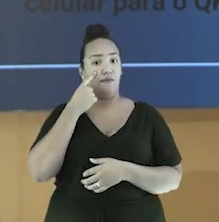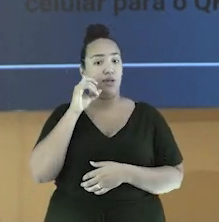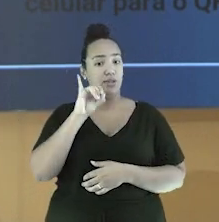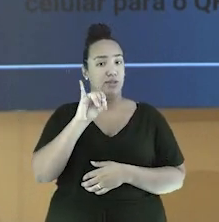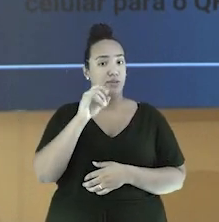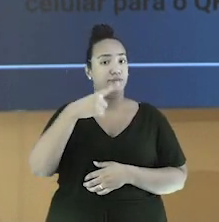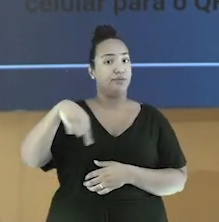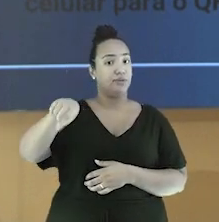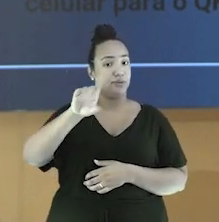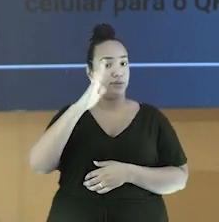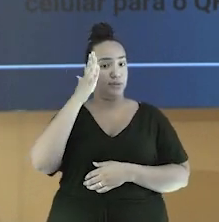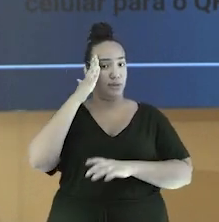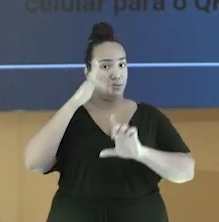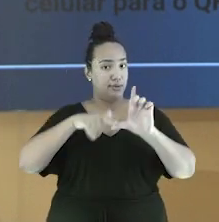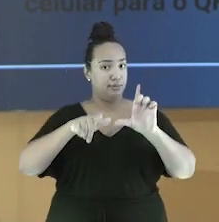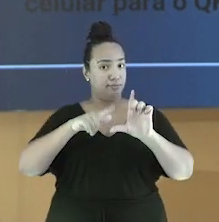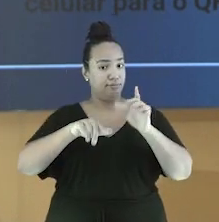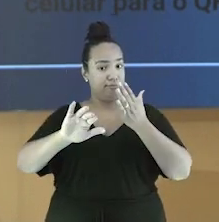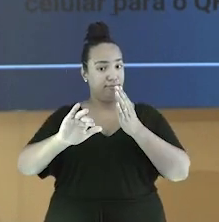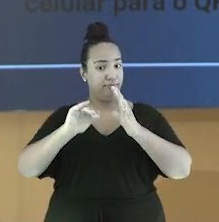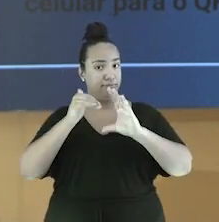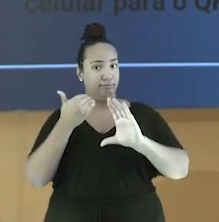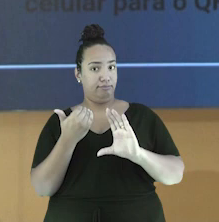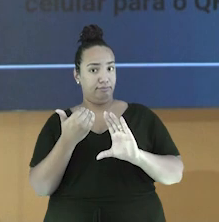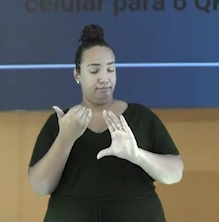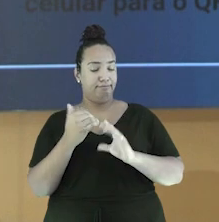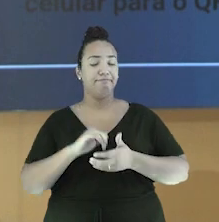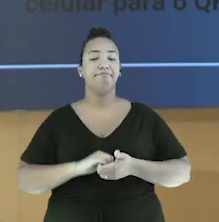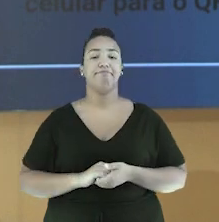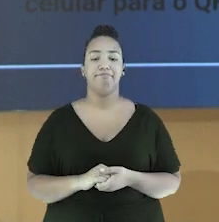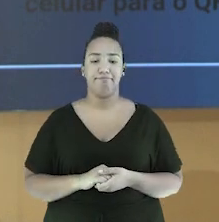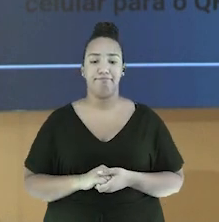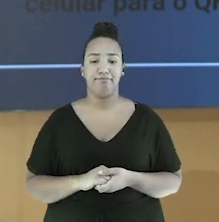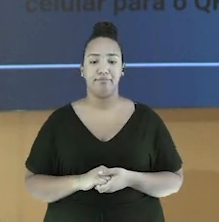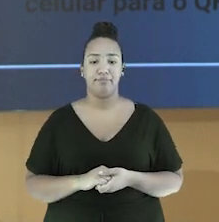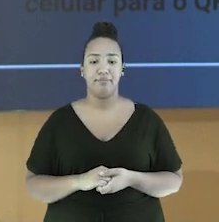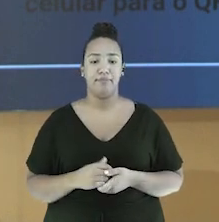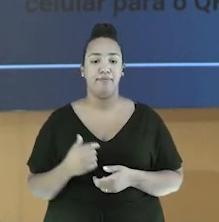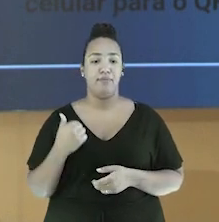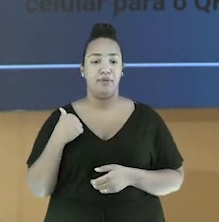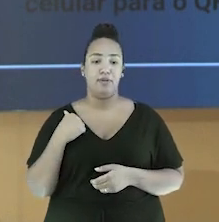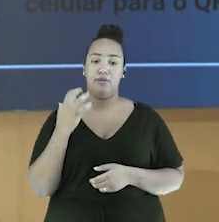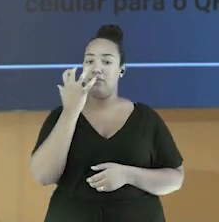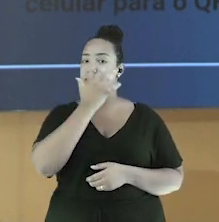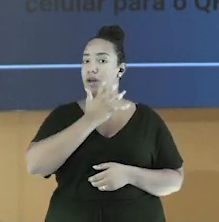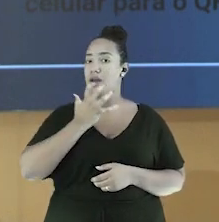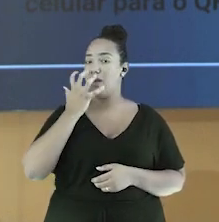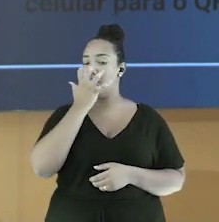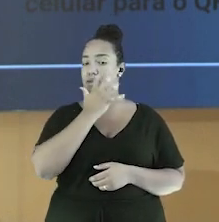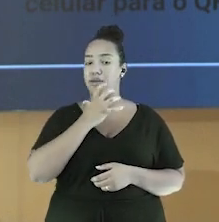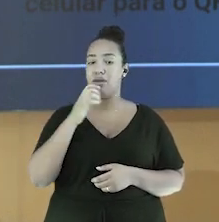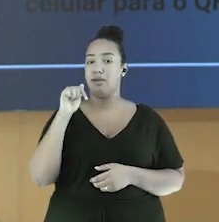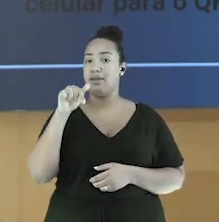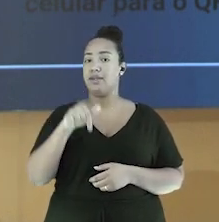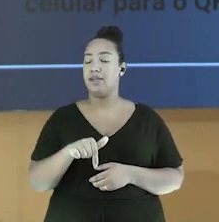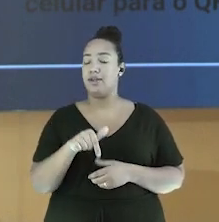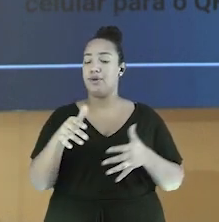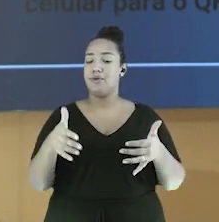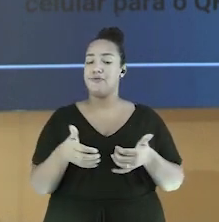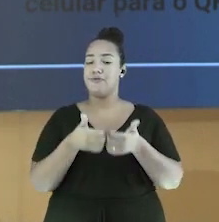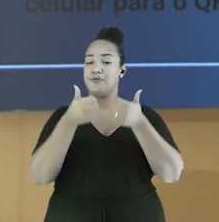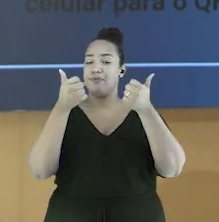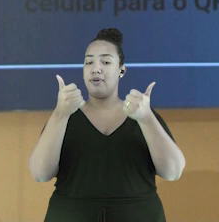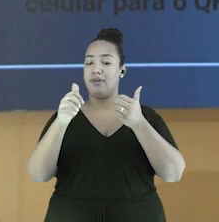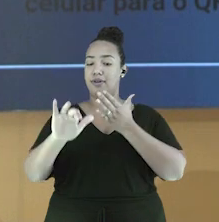ver quem vai enviar a letra aqui para mim. Vamos fazer o seguinte? Eu vou cantar aqui no programa os melhores